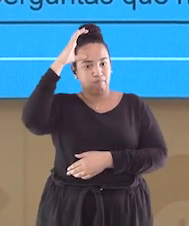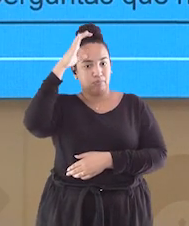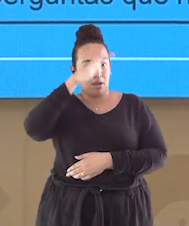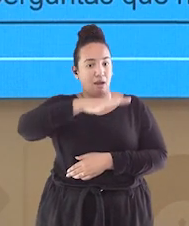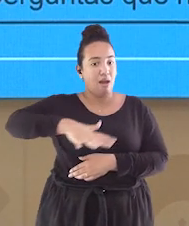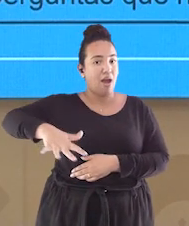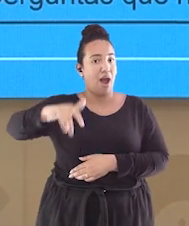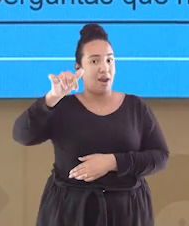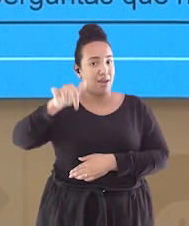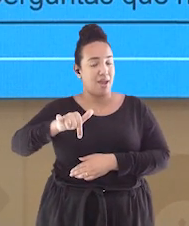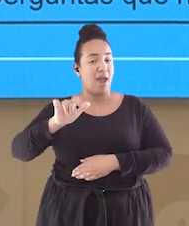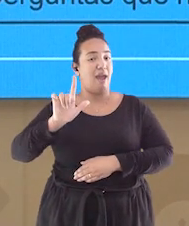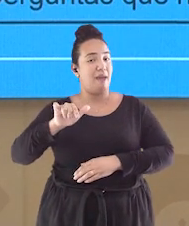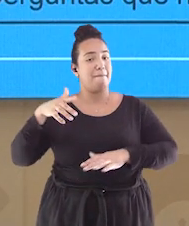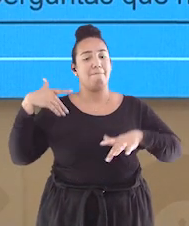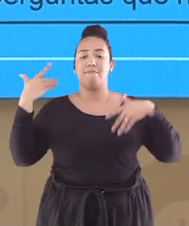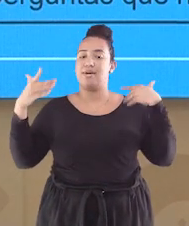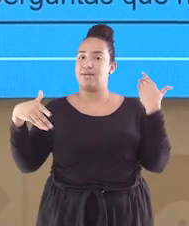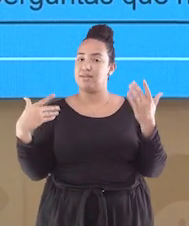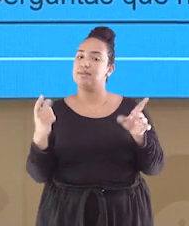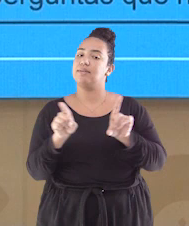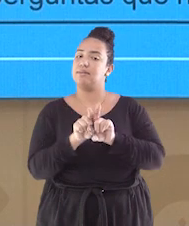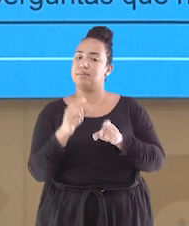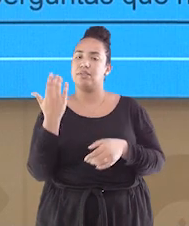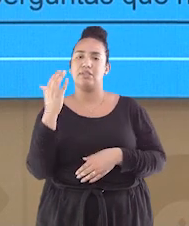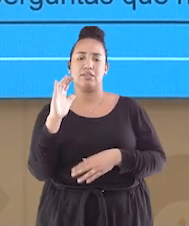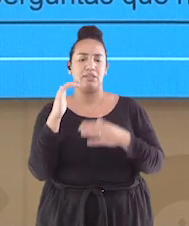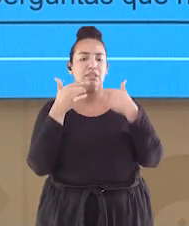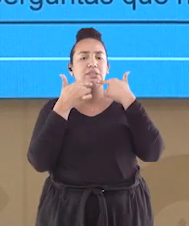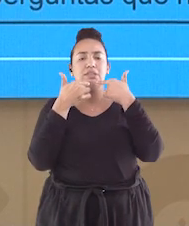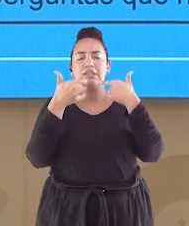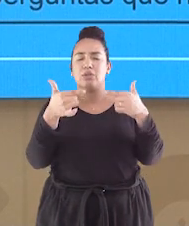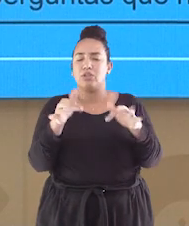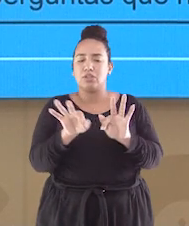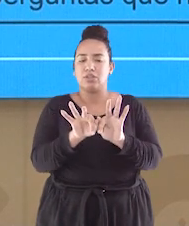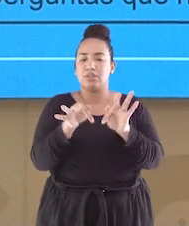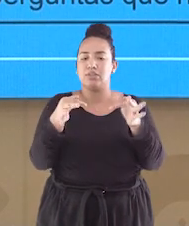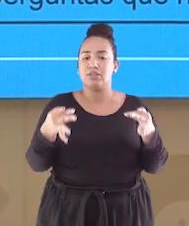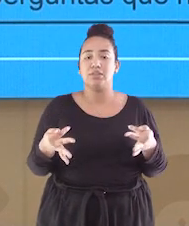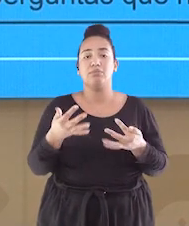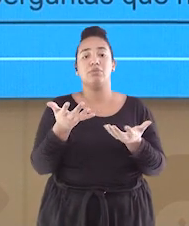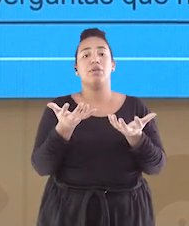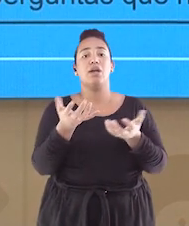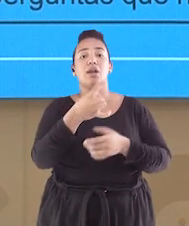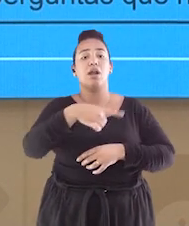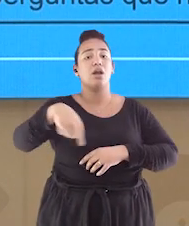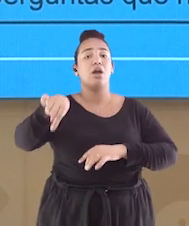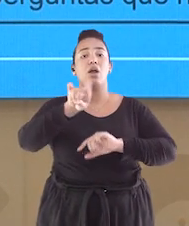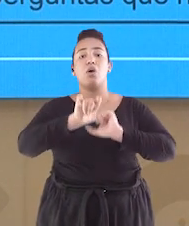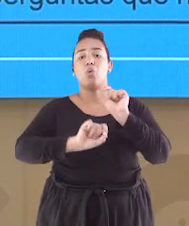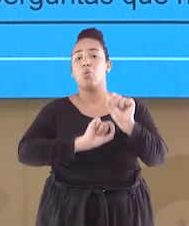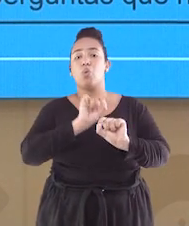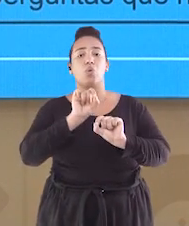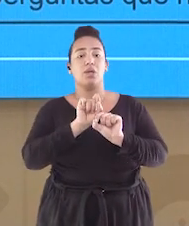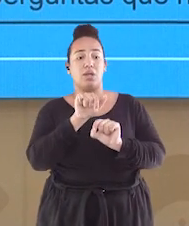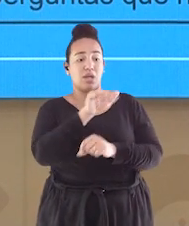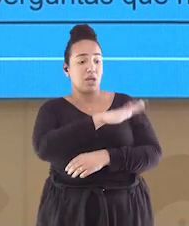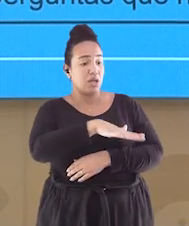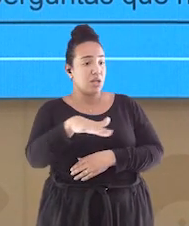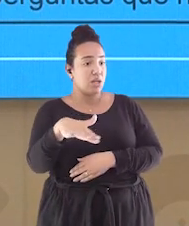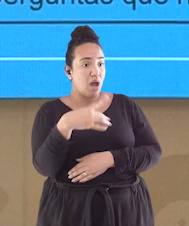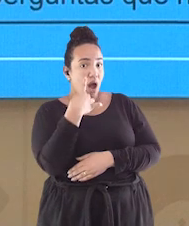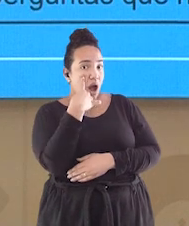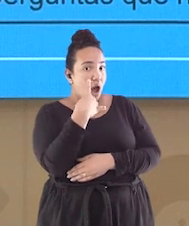lazer e ciência, com abordagem acessível. Queremos provocar o interesse das crianças. E isso já está